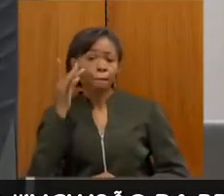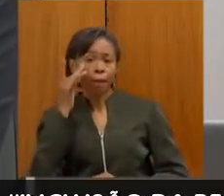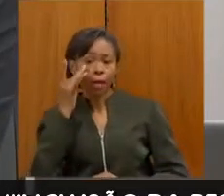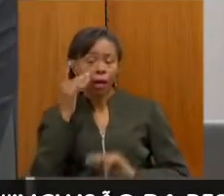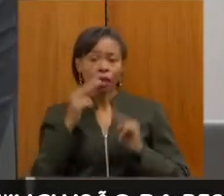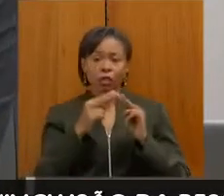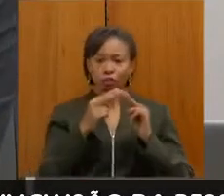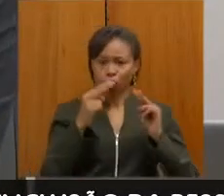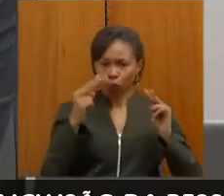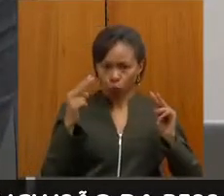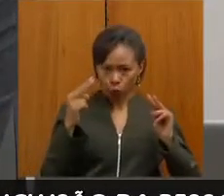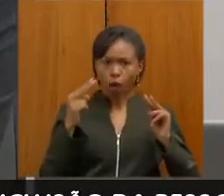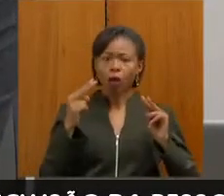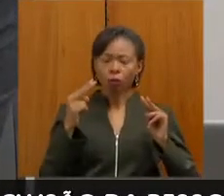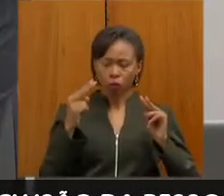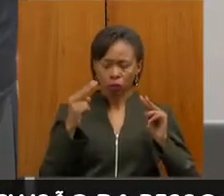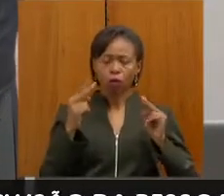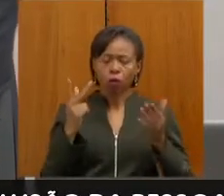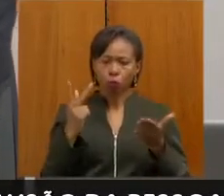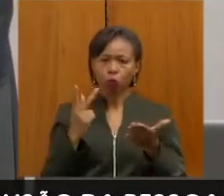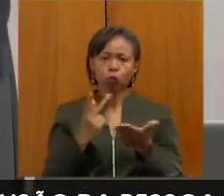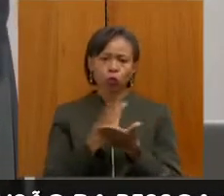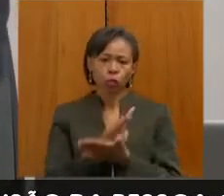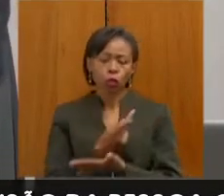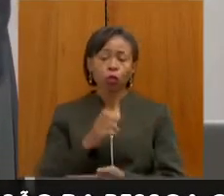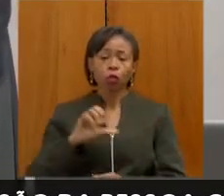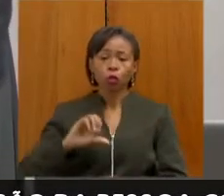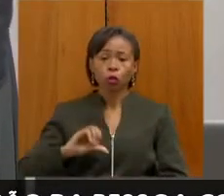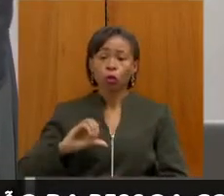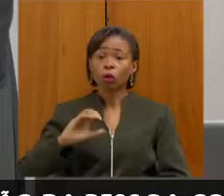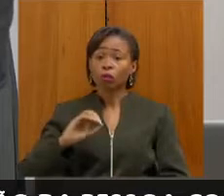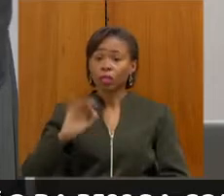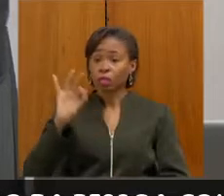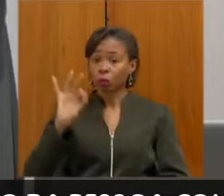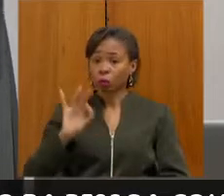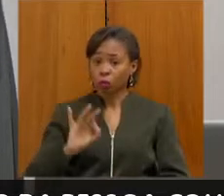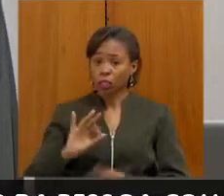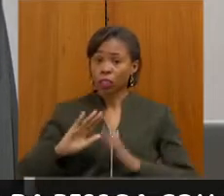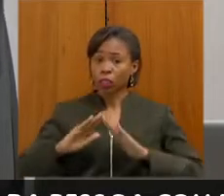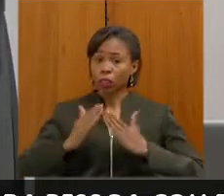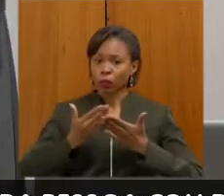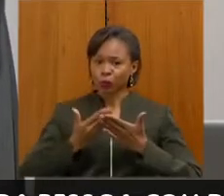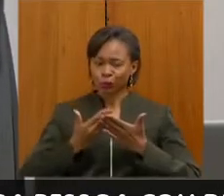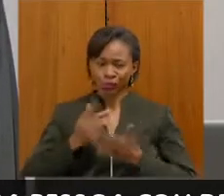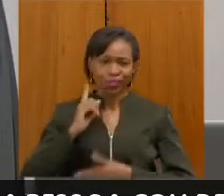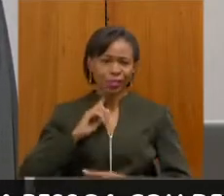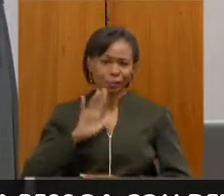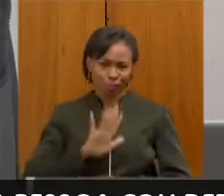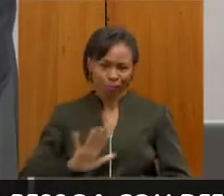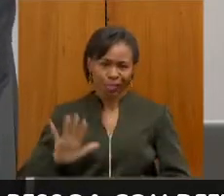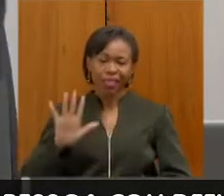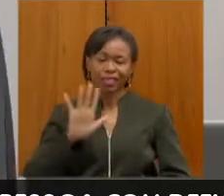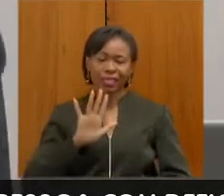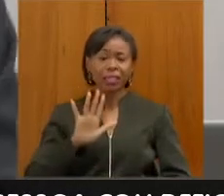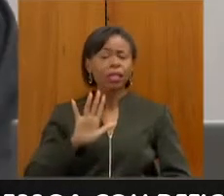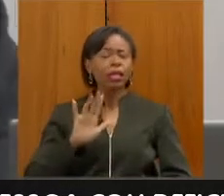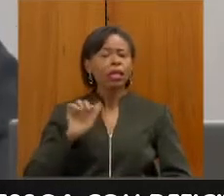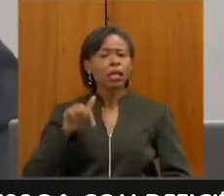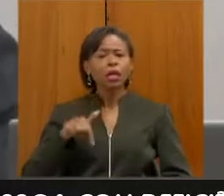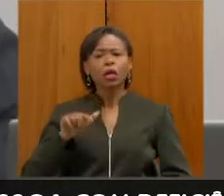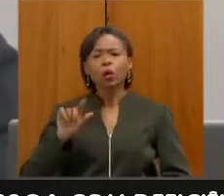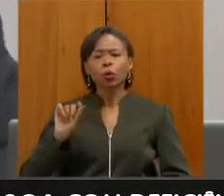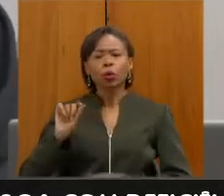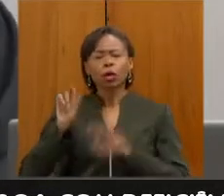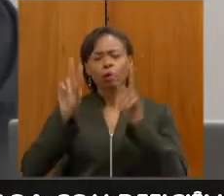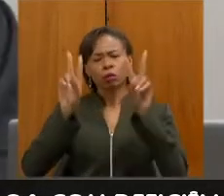de praticamente 90% das nossas escolas em Minas Gerais. E nós tratamos aqui de alguns cases,